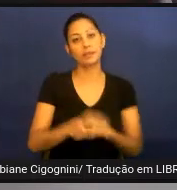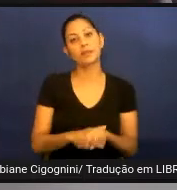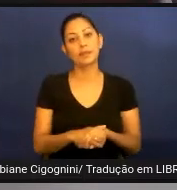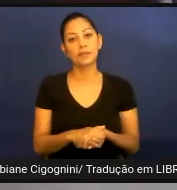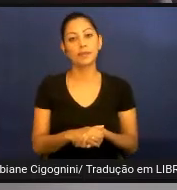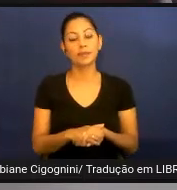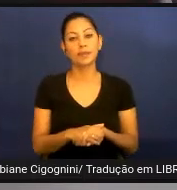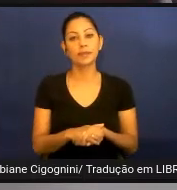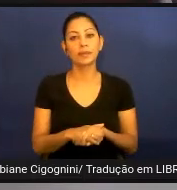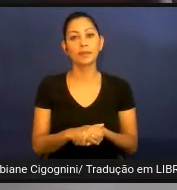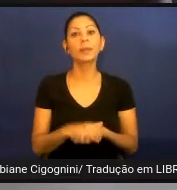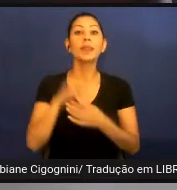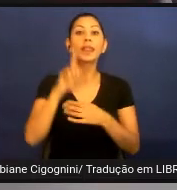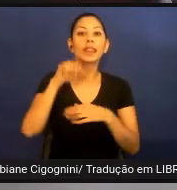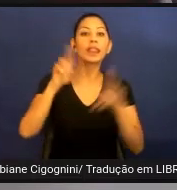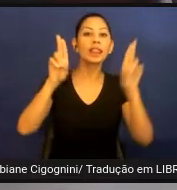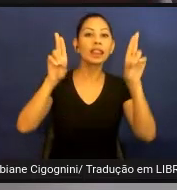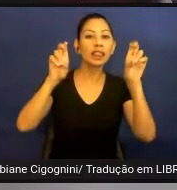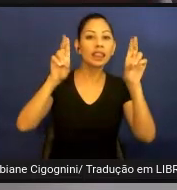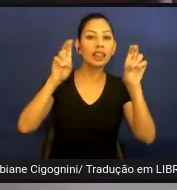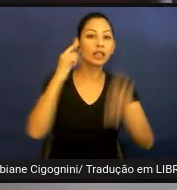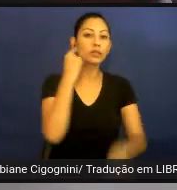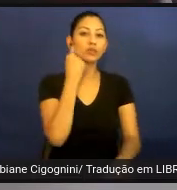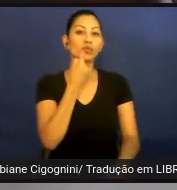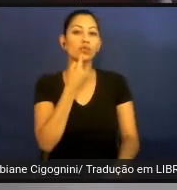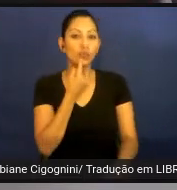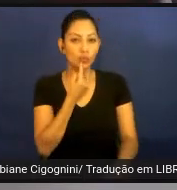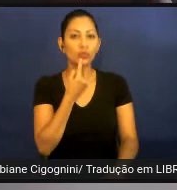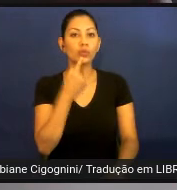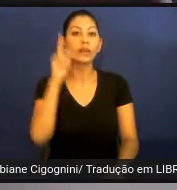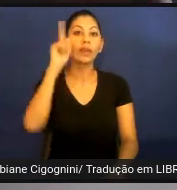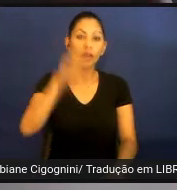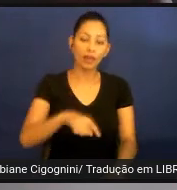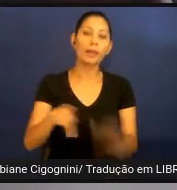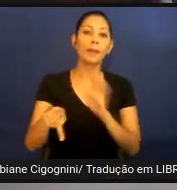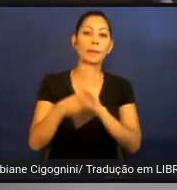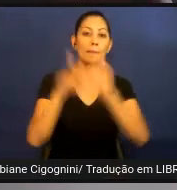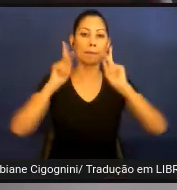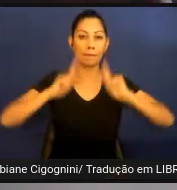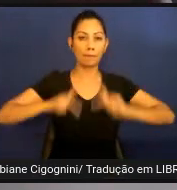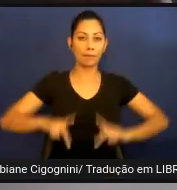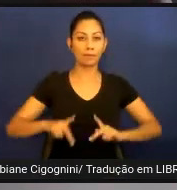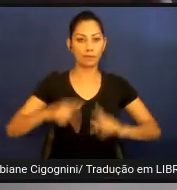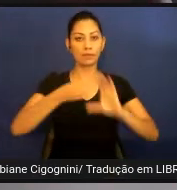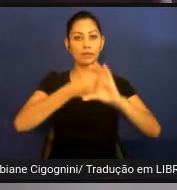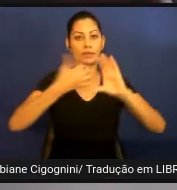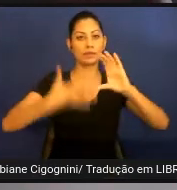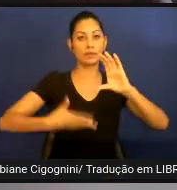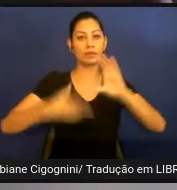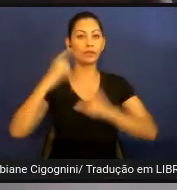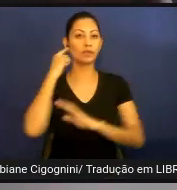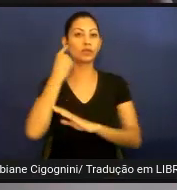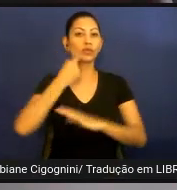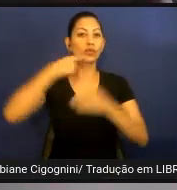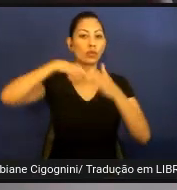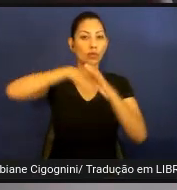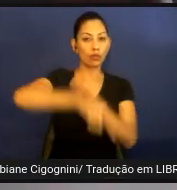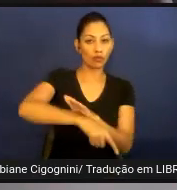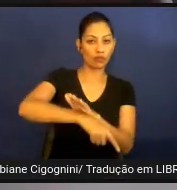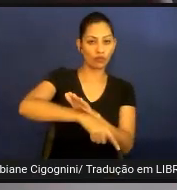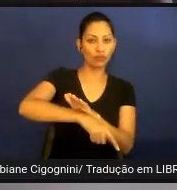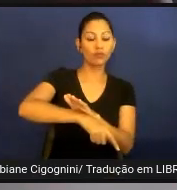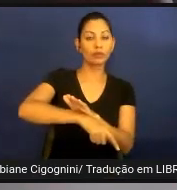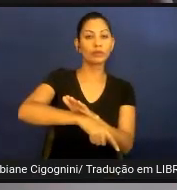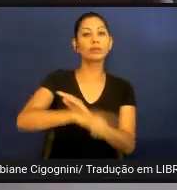O termo surdo é utilizado quando a pessoa com surdez é caracterizada como surdez profunda, no âmbito da